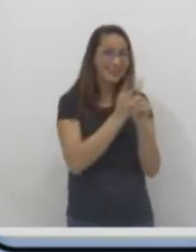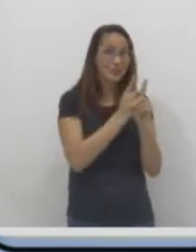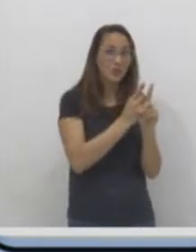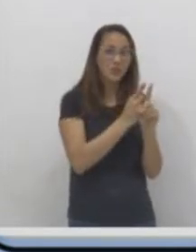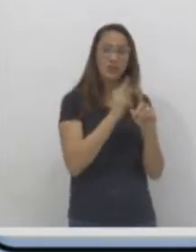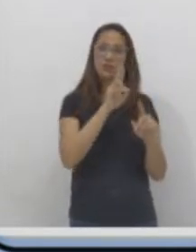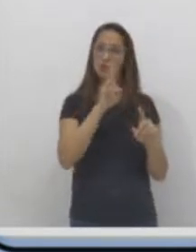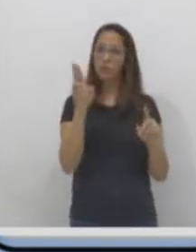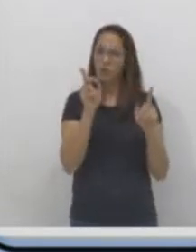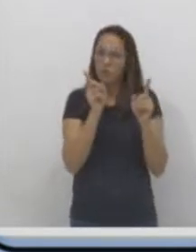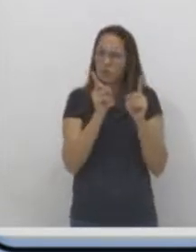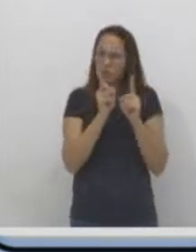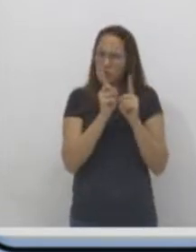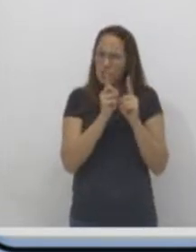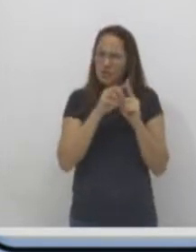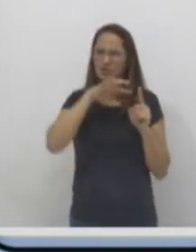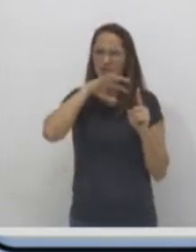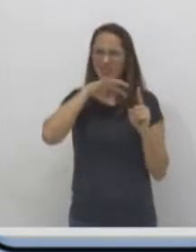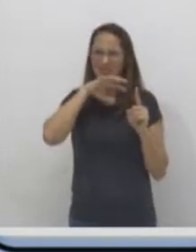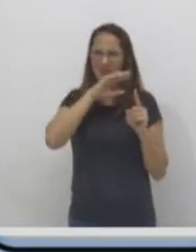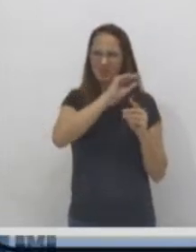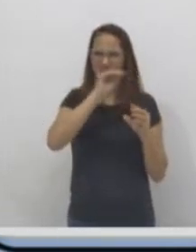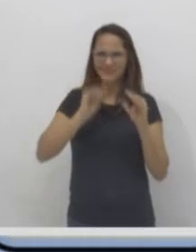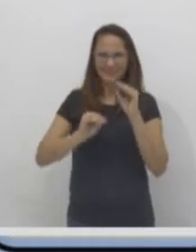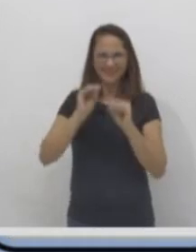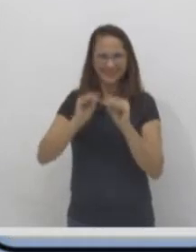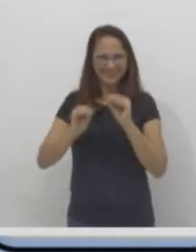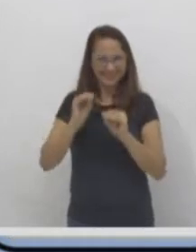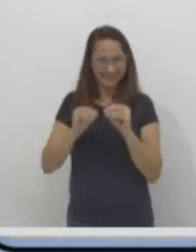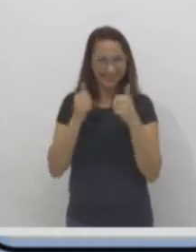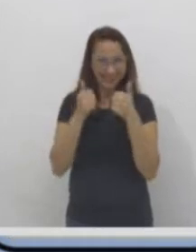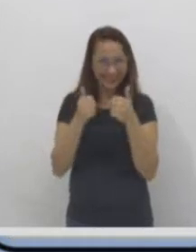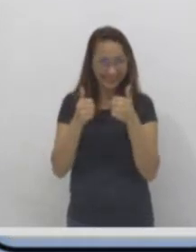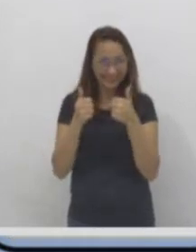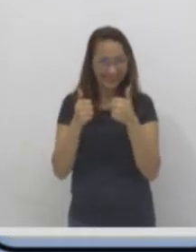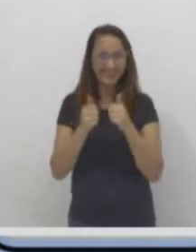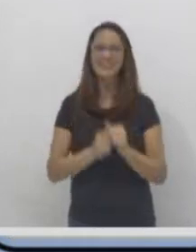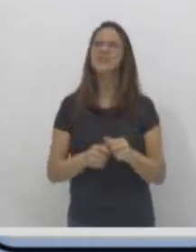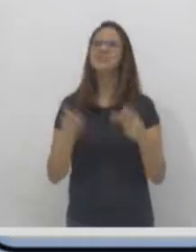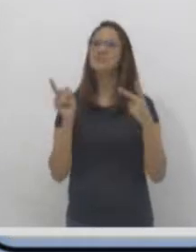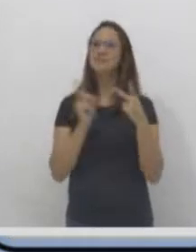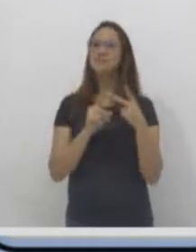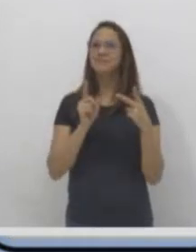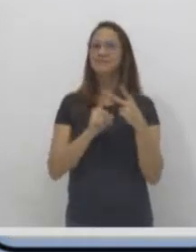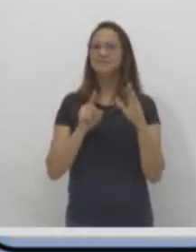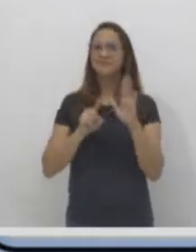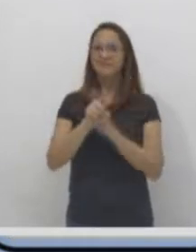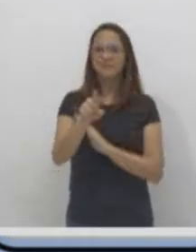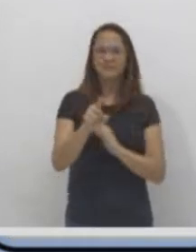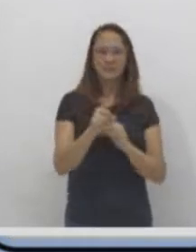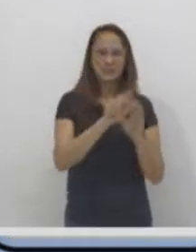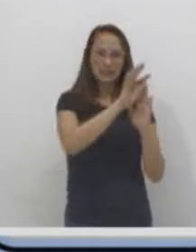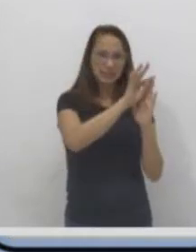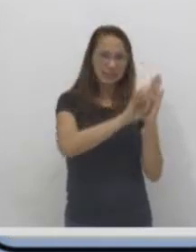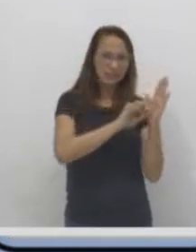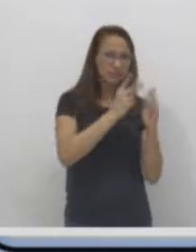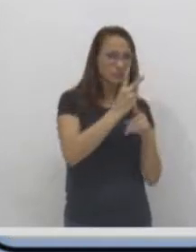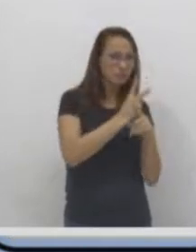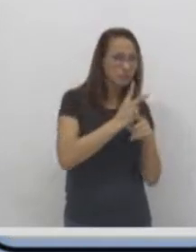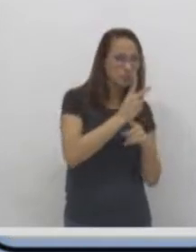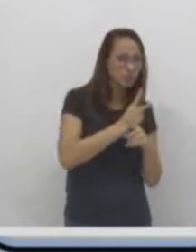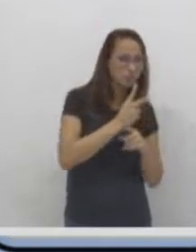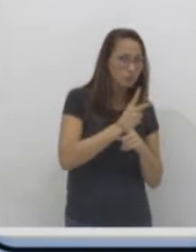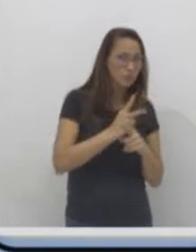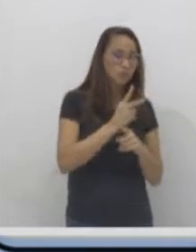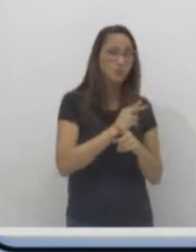anotação aí. Legal? Vamos agora, então, para outra atividade. Procure no texto o nome do animal com